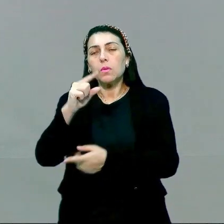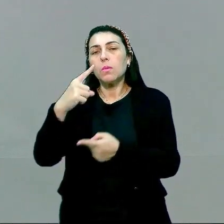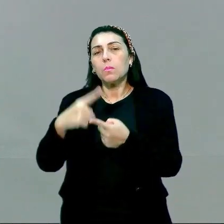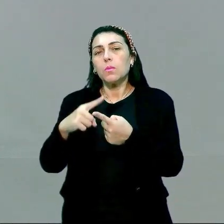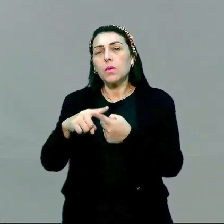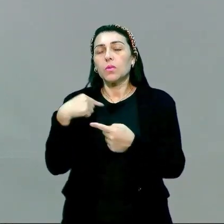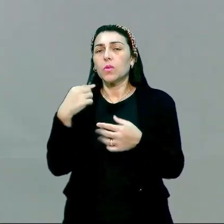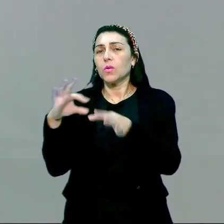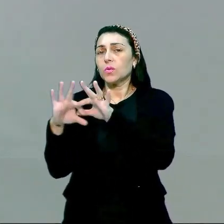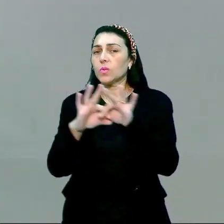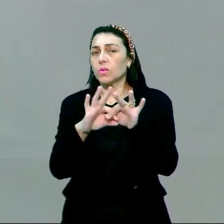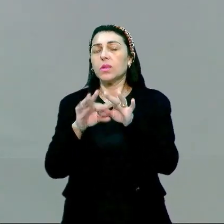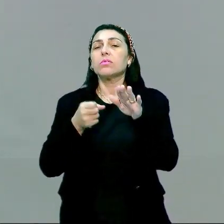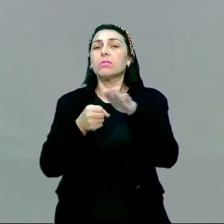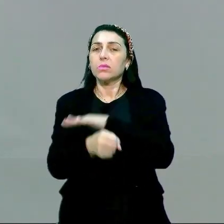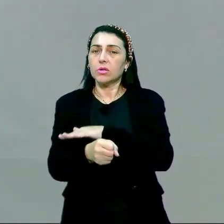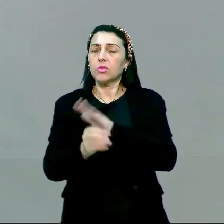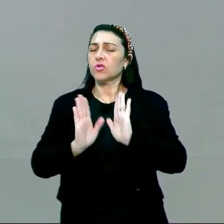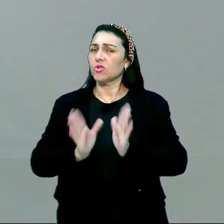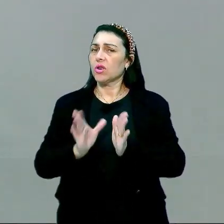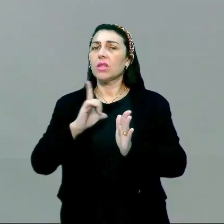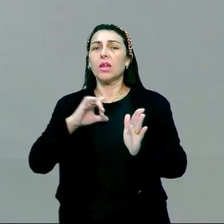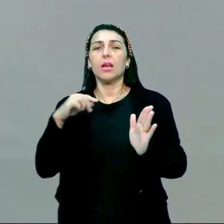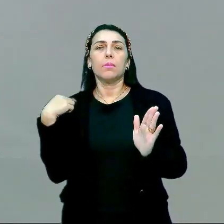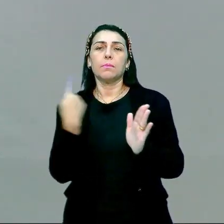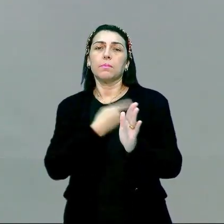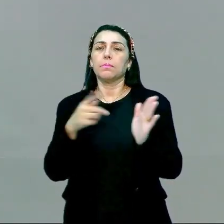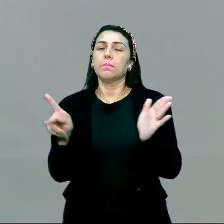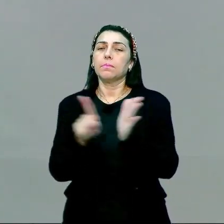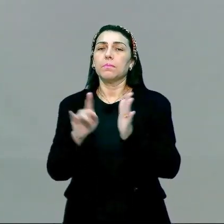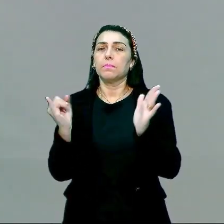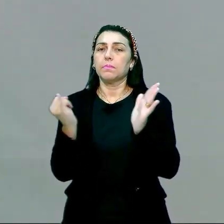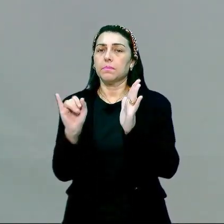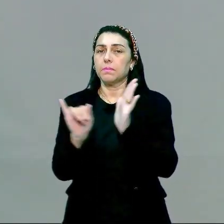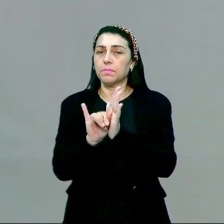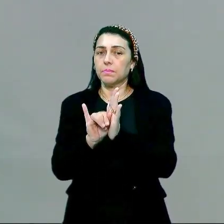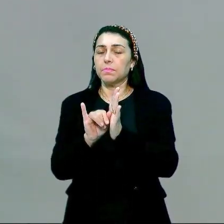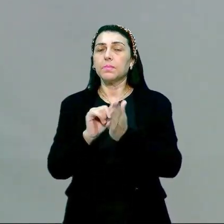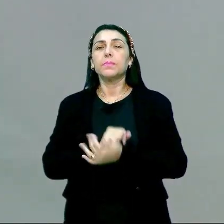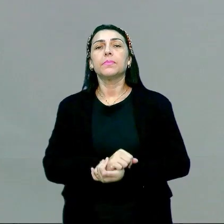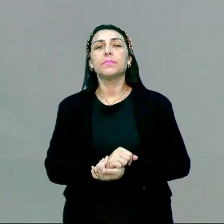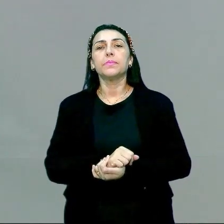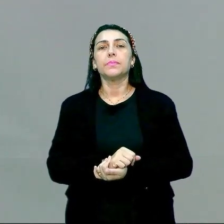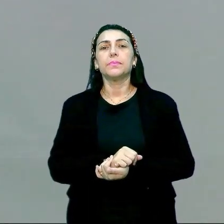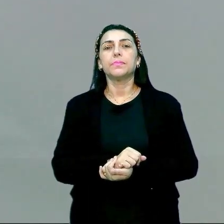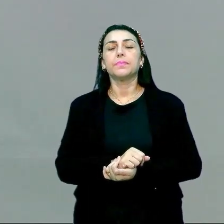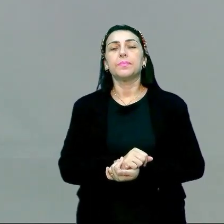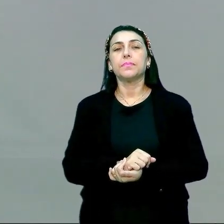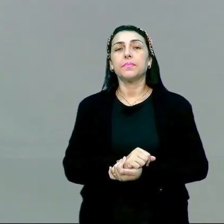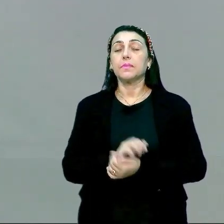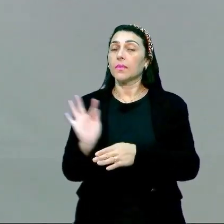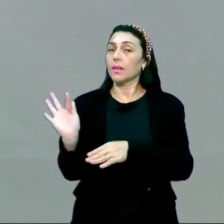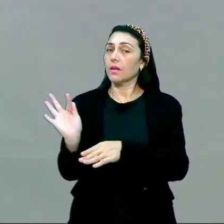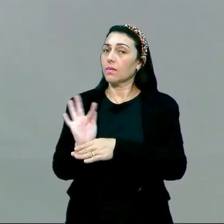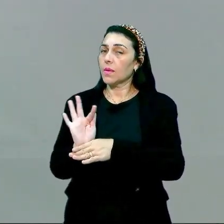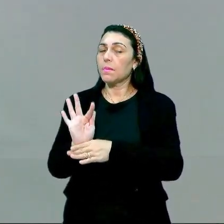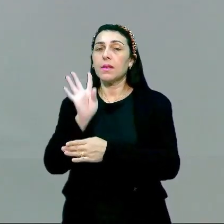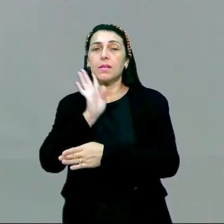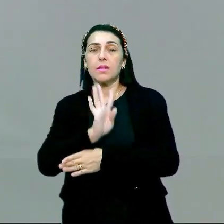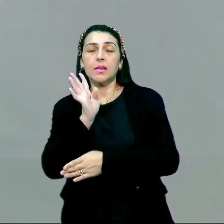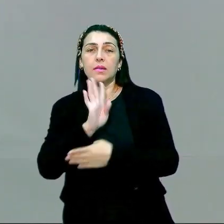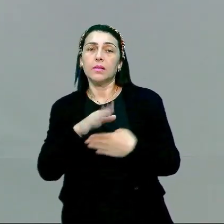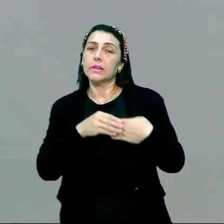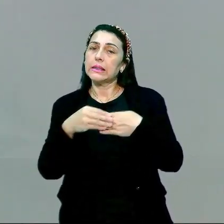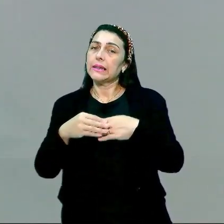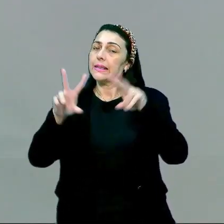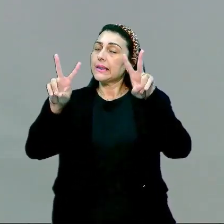do nosso contexto onde a gente está inserido. A gente já tem a nossa identidade, né, digamos assim. Então, esse filme, né, ele é muito legal, ele